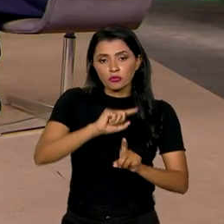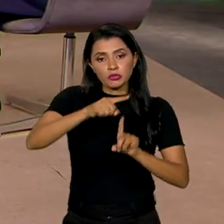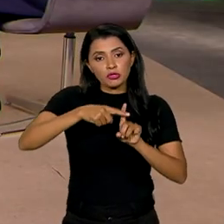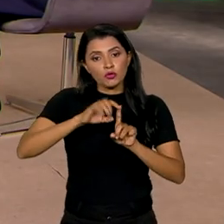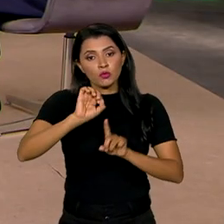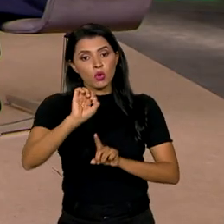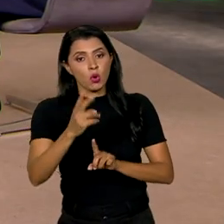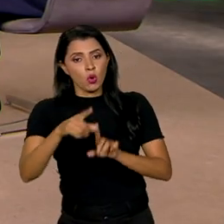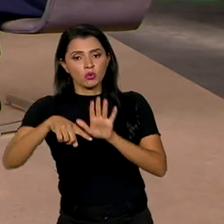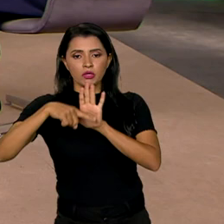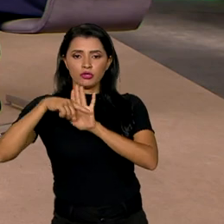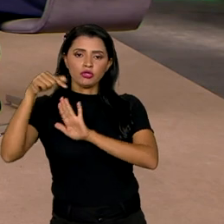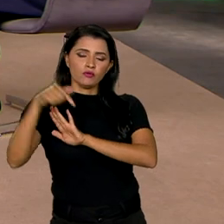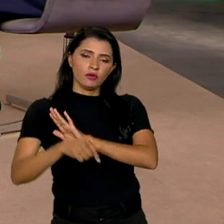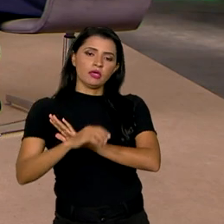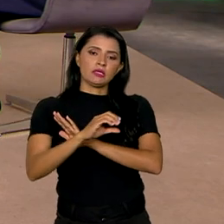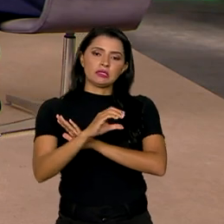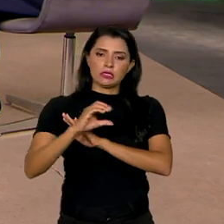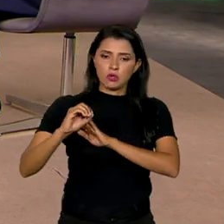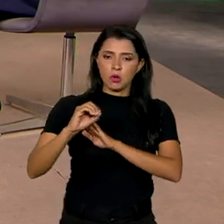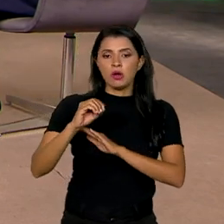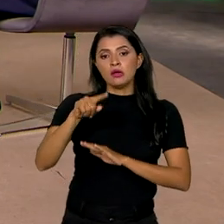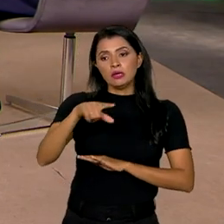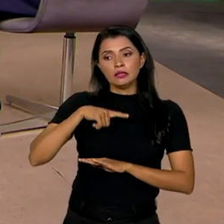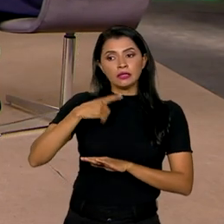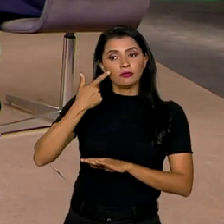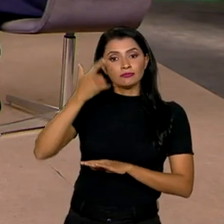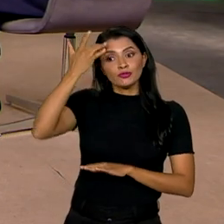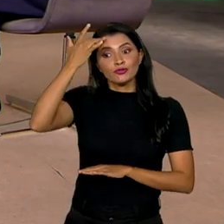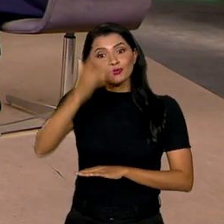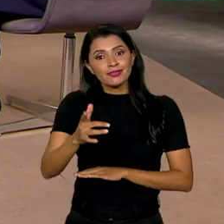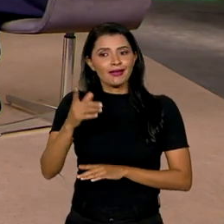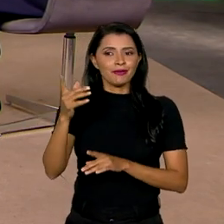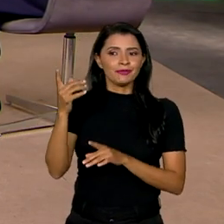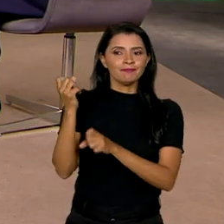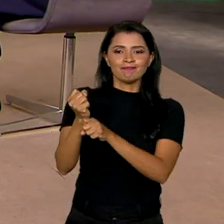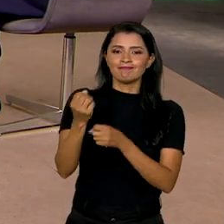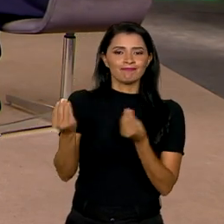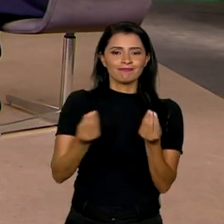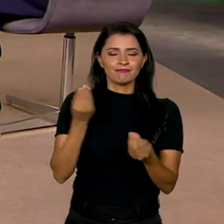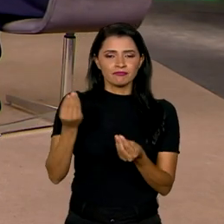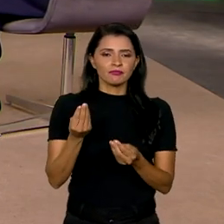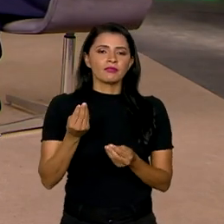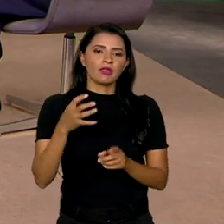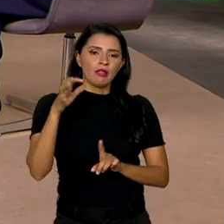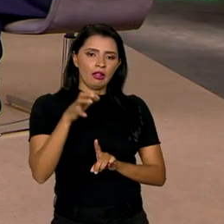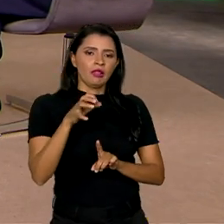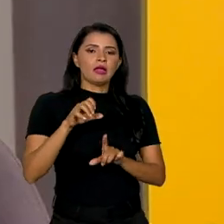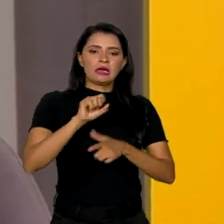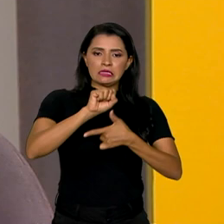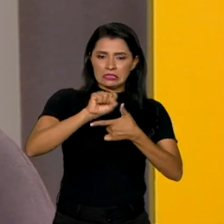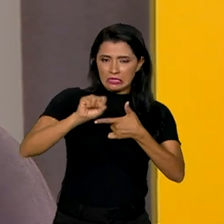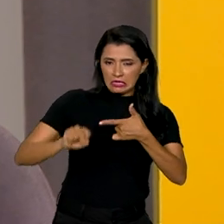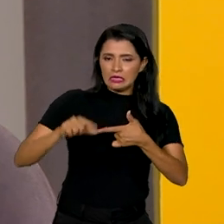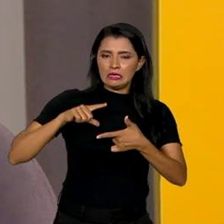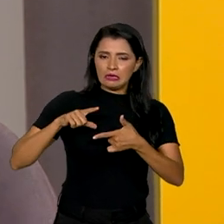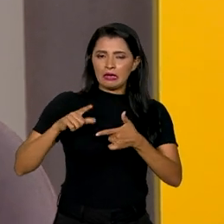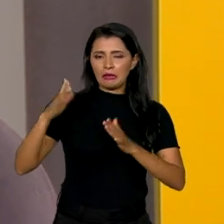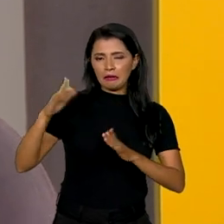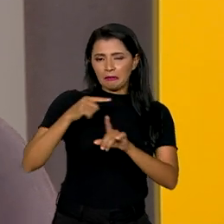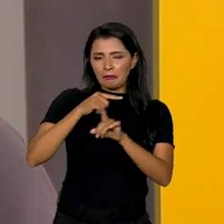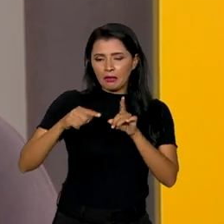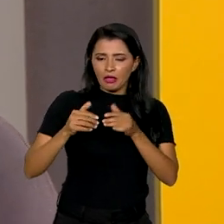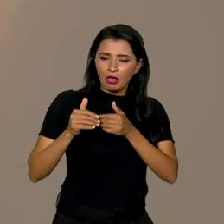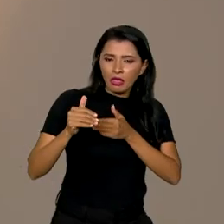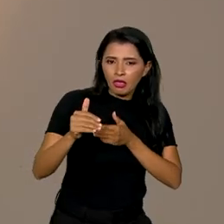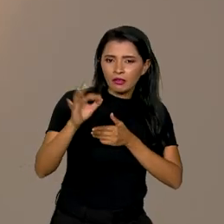negativo aqui no Centro-Oeste. Então, isso é uma variável que a gente não tem como estimar. Então, o impacto da Selic é mais a médio e longo prazo, não é, professor?